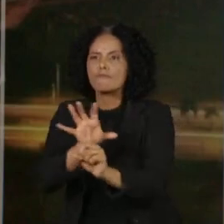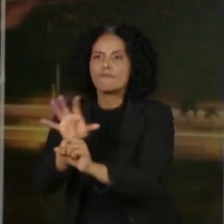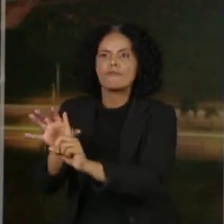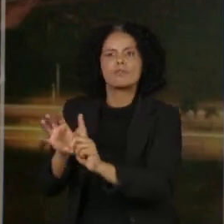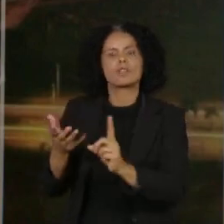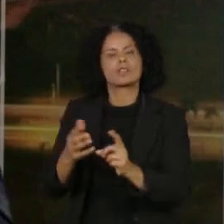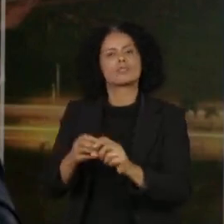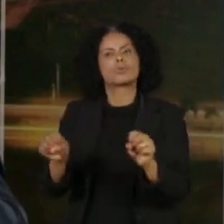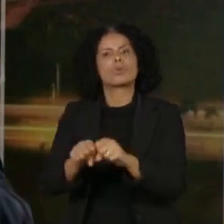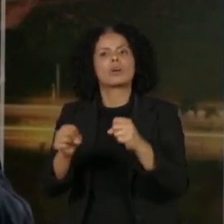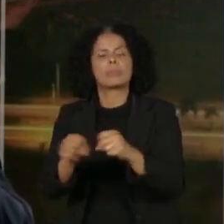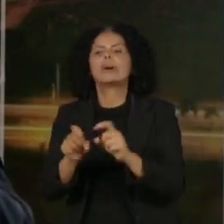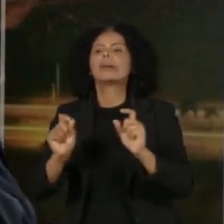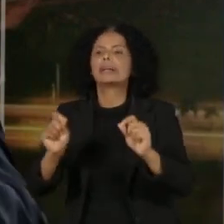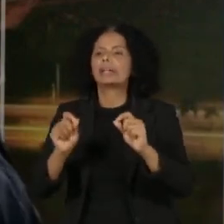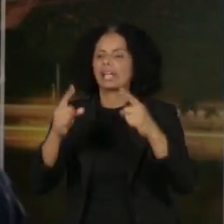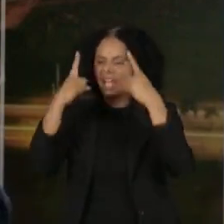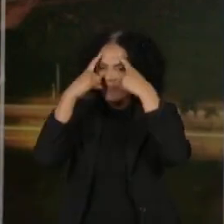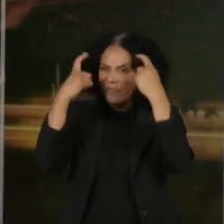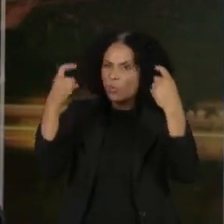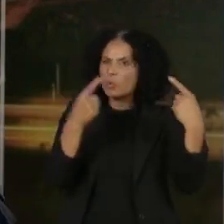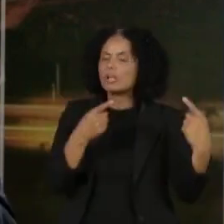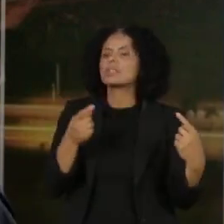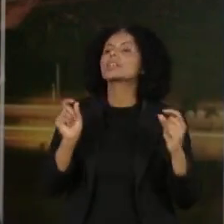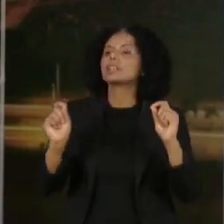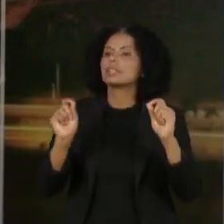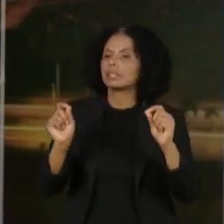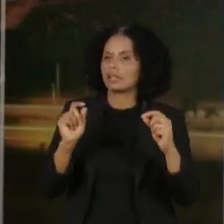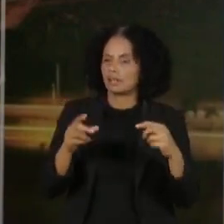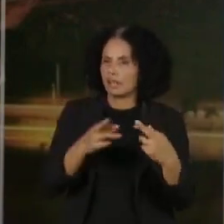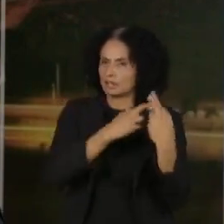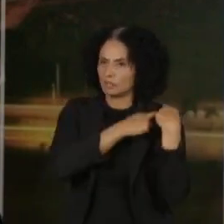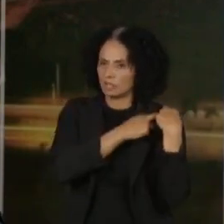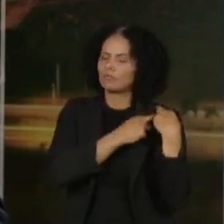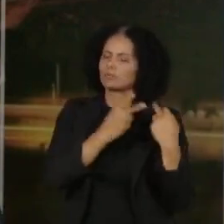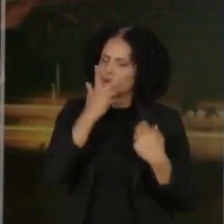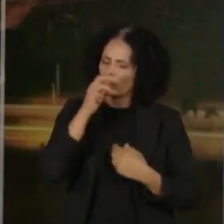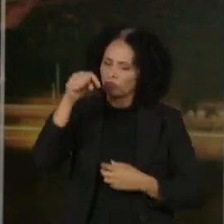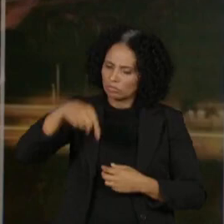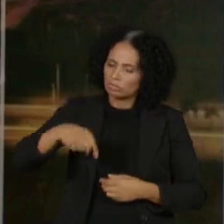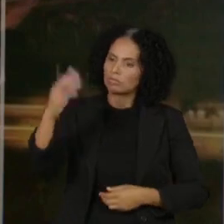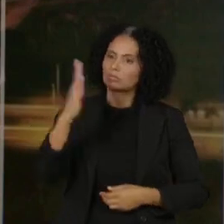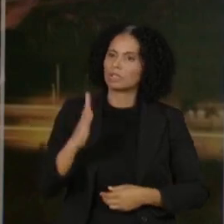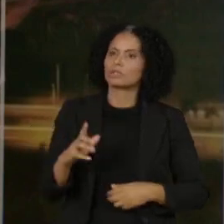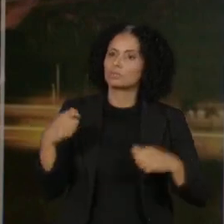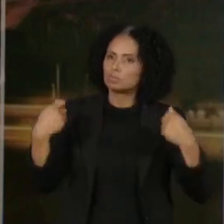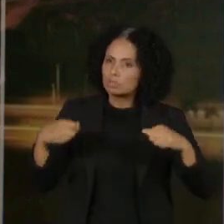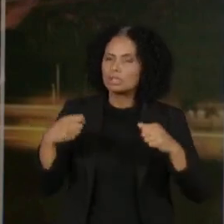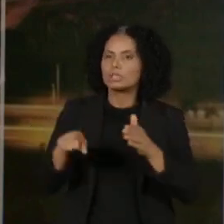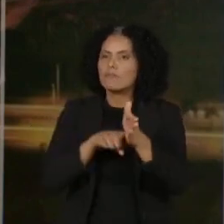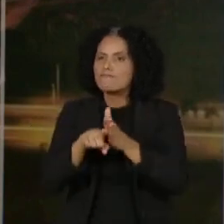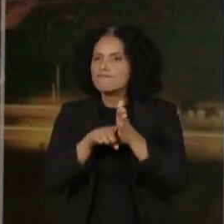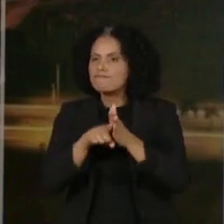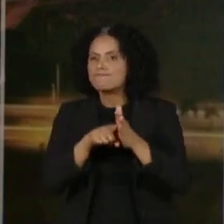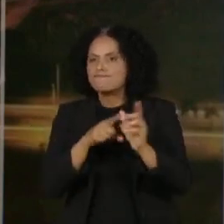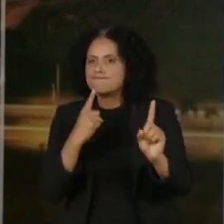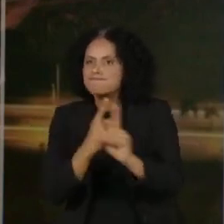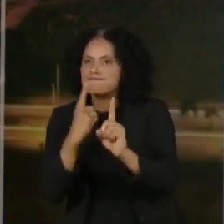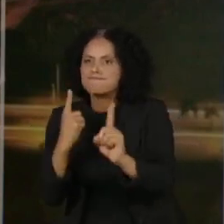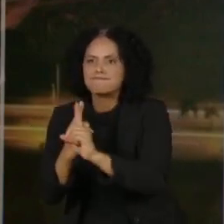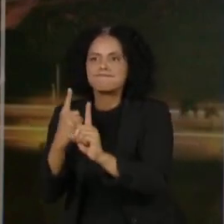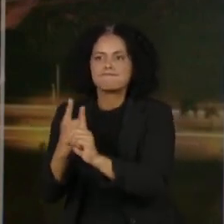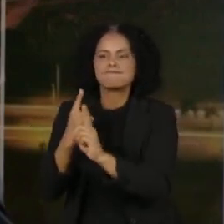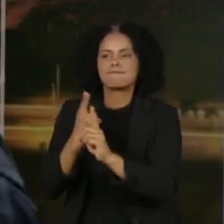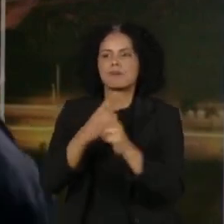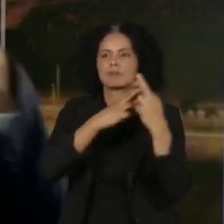com os atos de terrorismo. Eu acho que existe um clima institucional no país de fazer apuração devida devida e quem